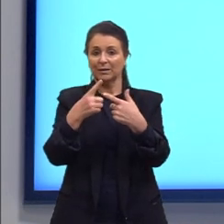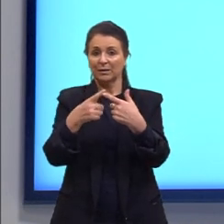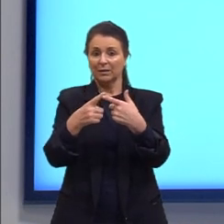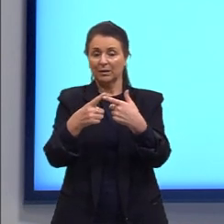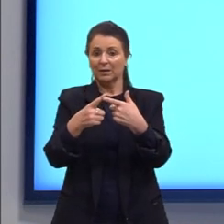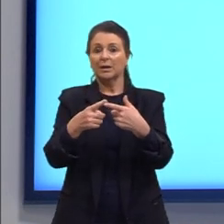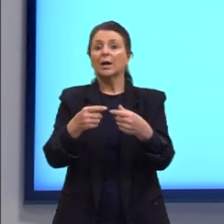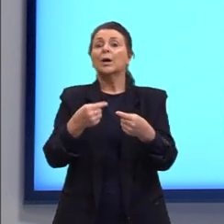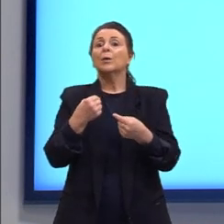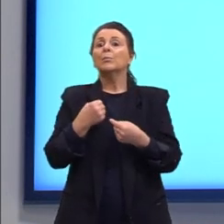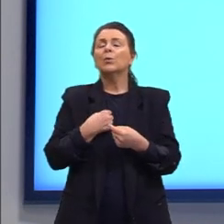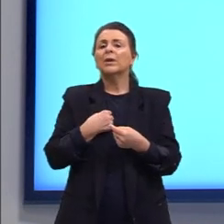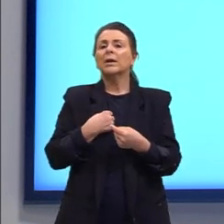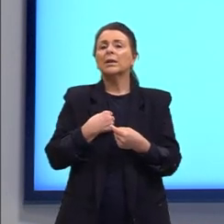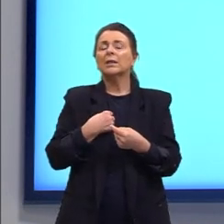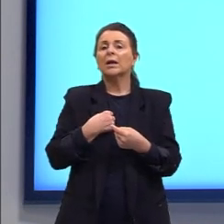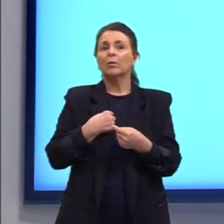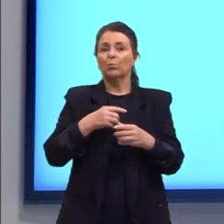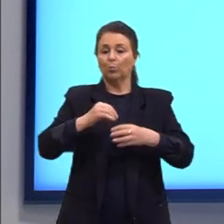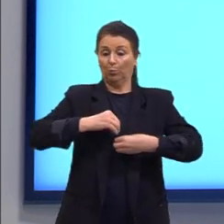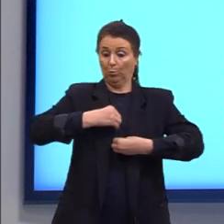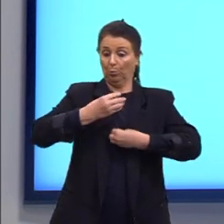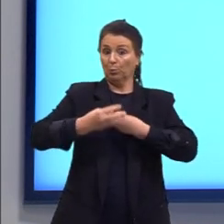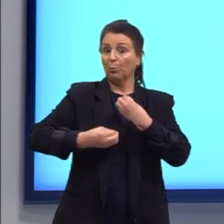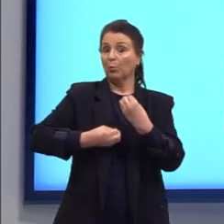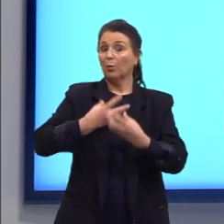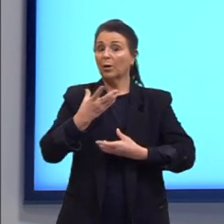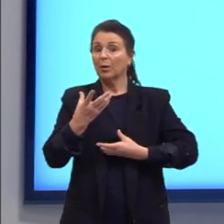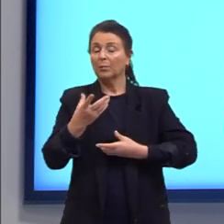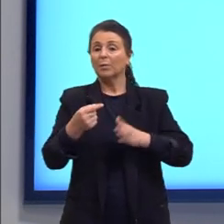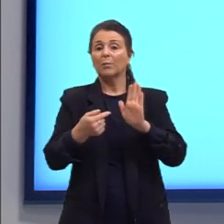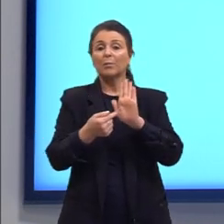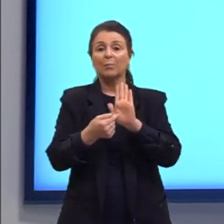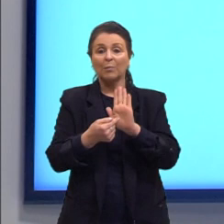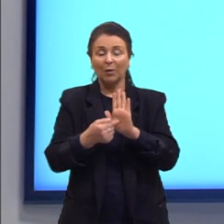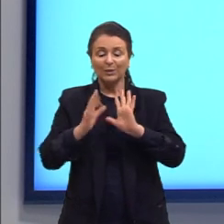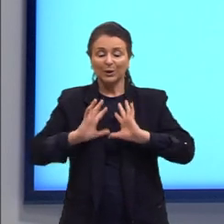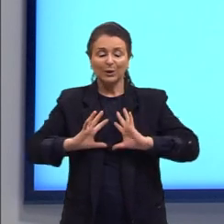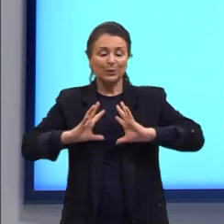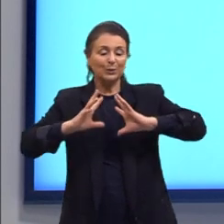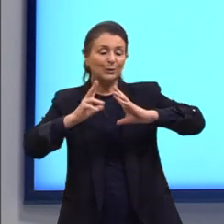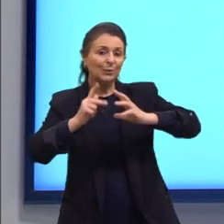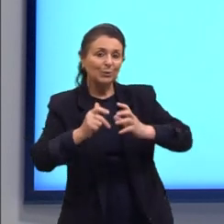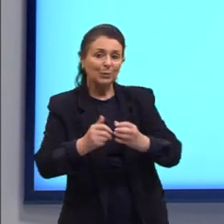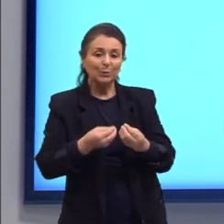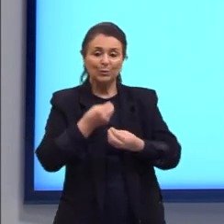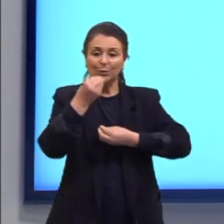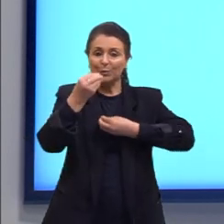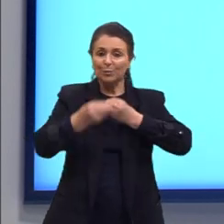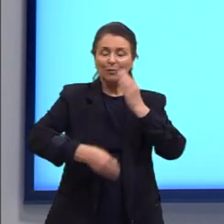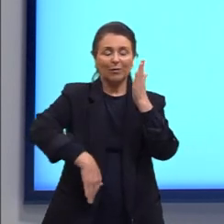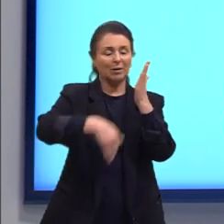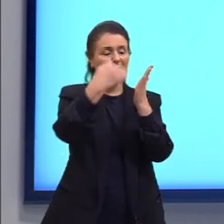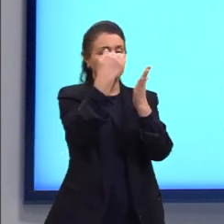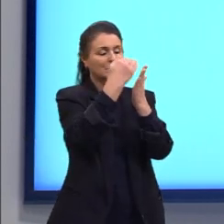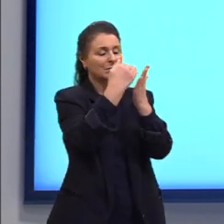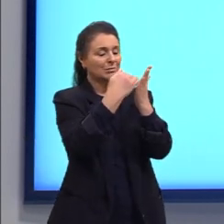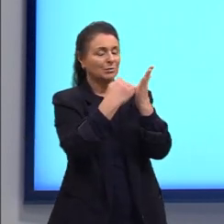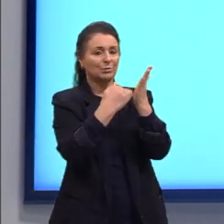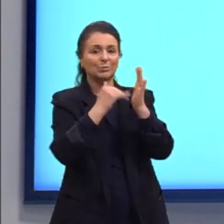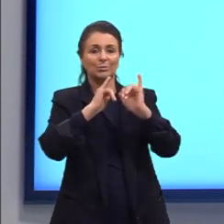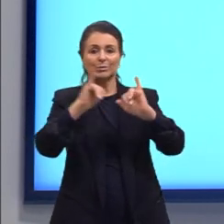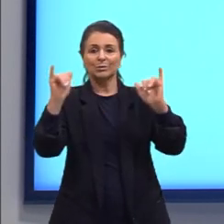Porque, apesar de ser um poema, ele vai nos dar ali todo o passo a passo dessas notícias de jornal,